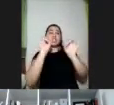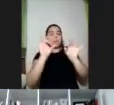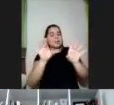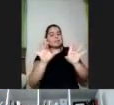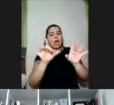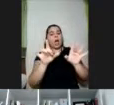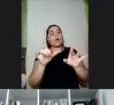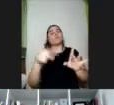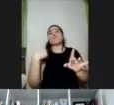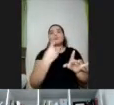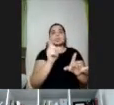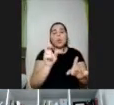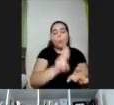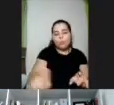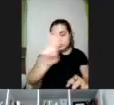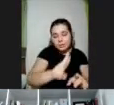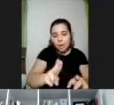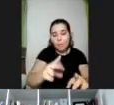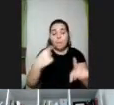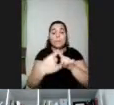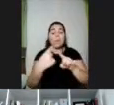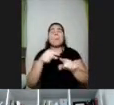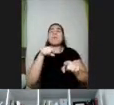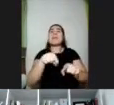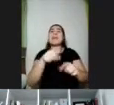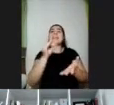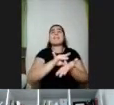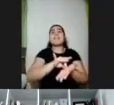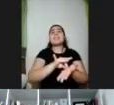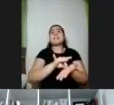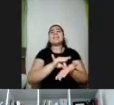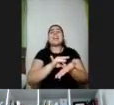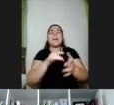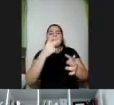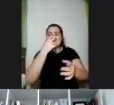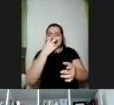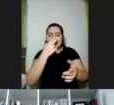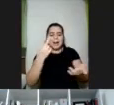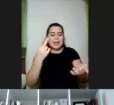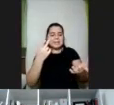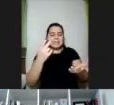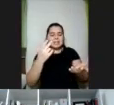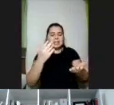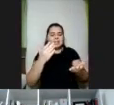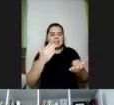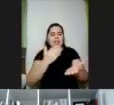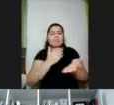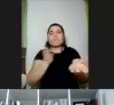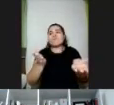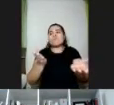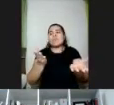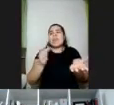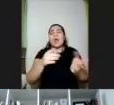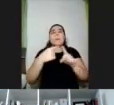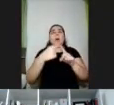com essa nomenclatura, porque ela, na verdade, acaba tentando fugir da perspectiva da deficiência como se a